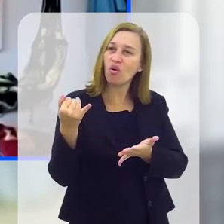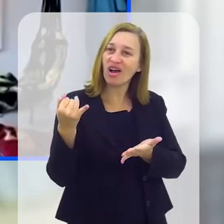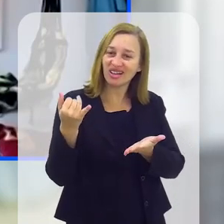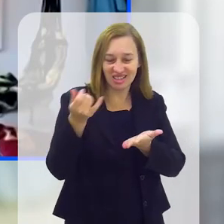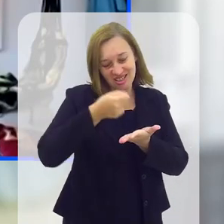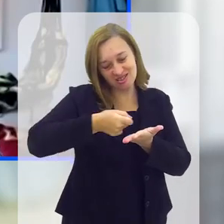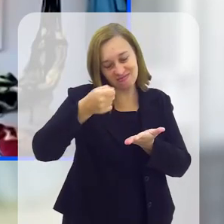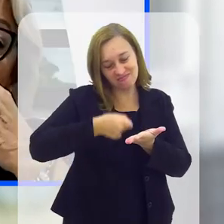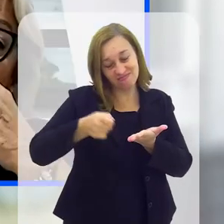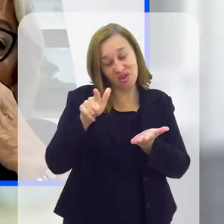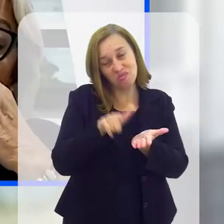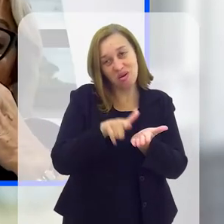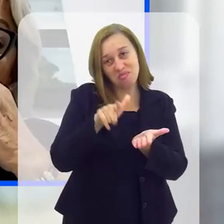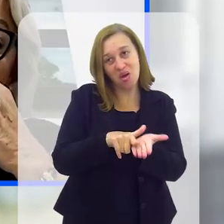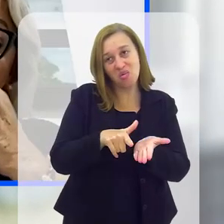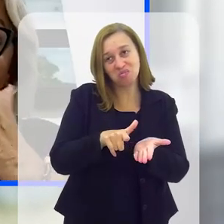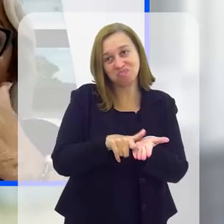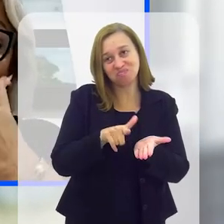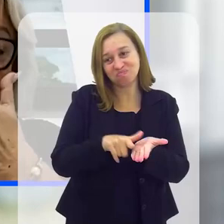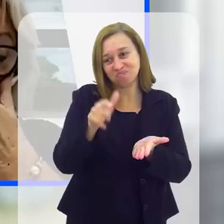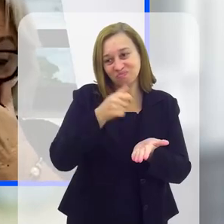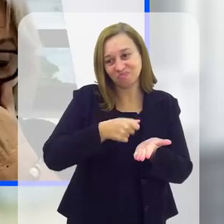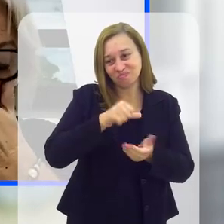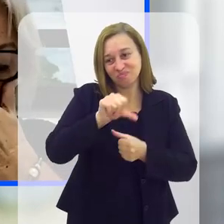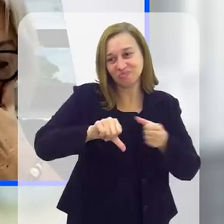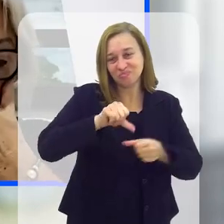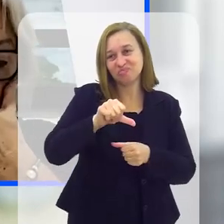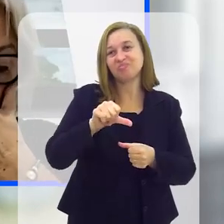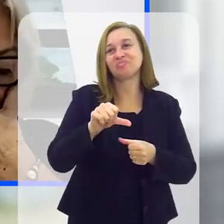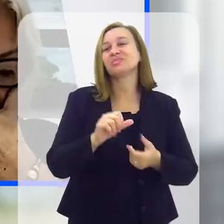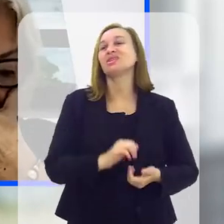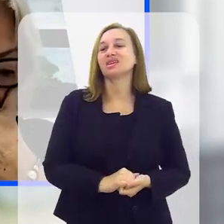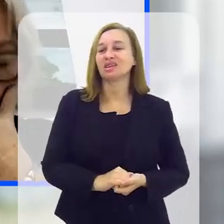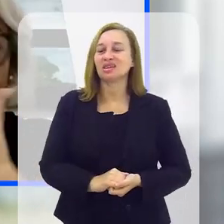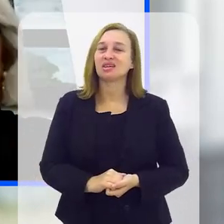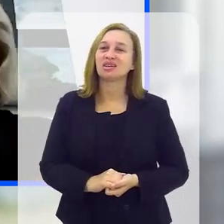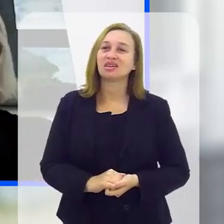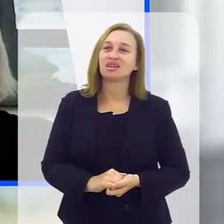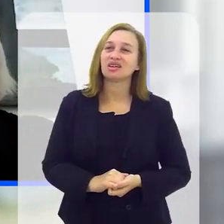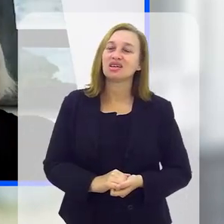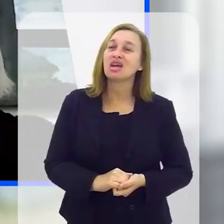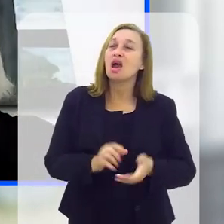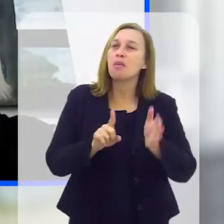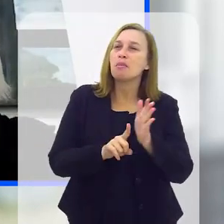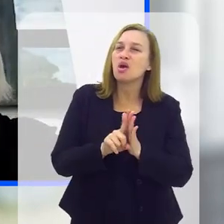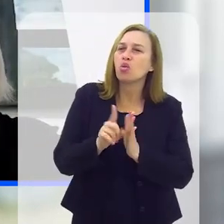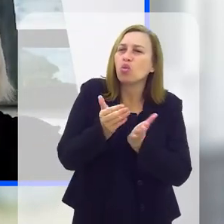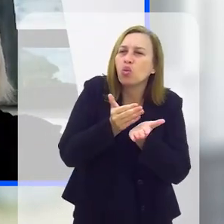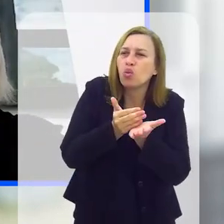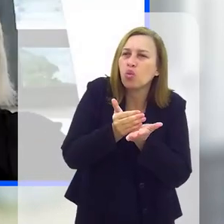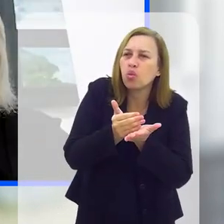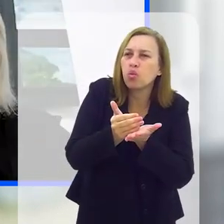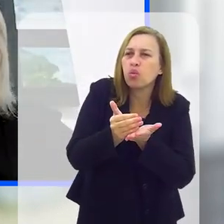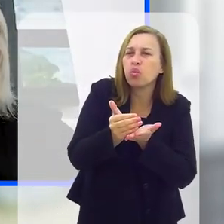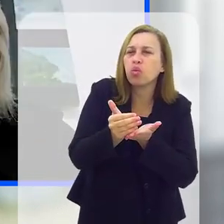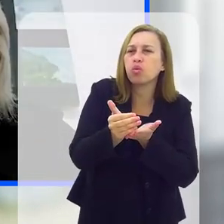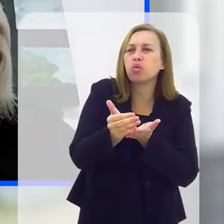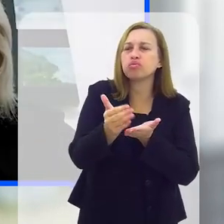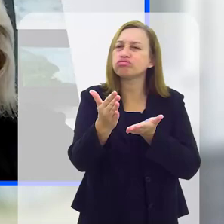caneta e o papel na mão. Anitta, qual foi a origem